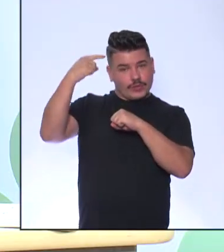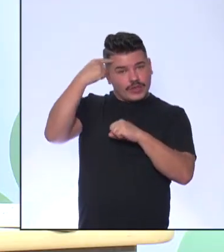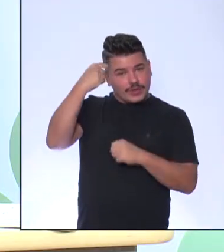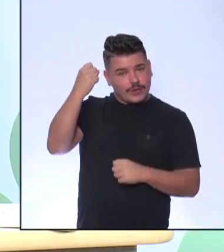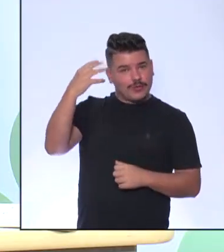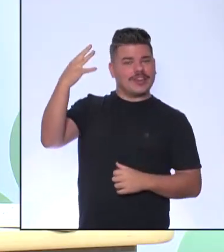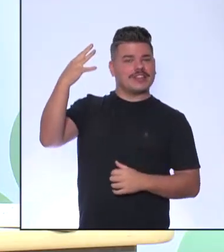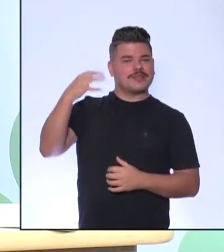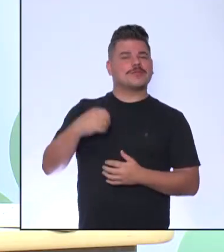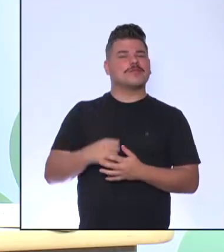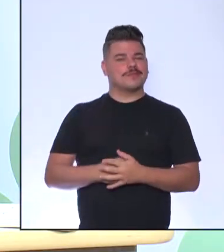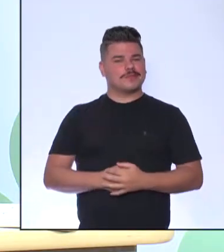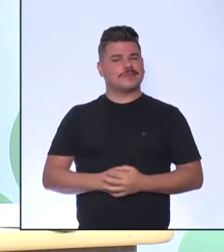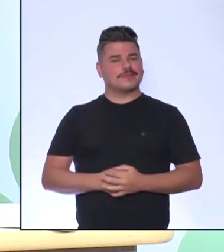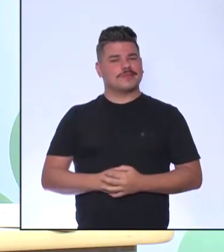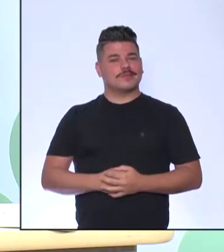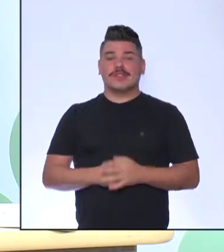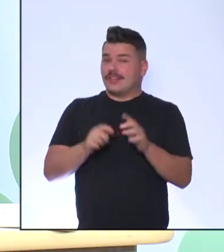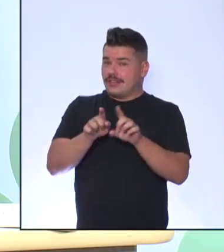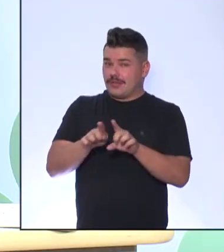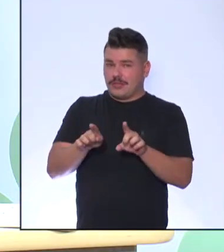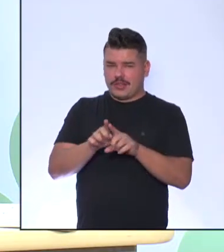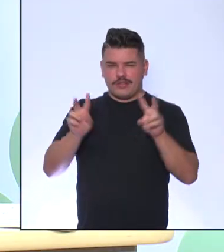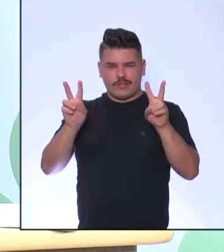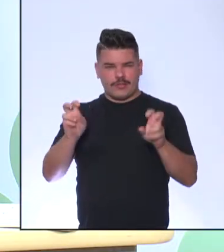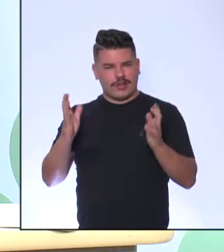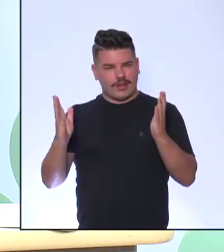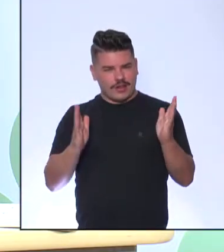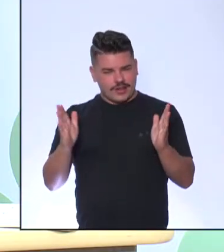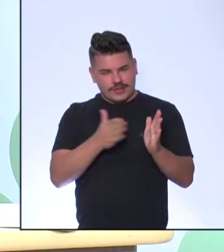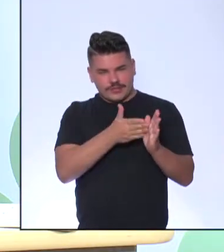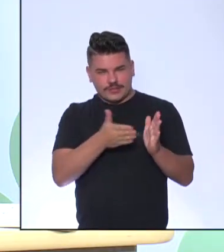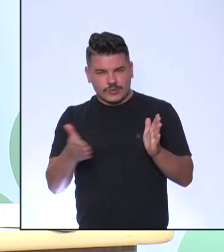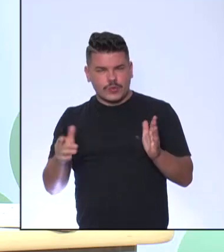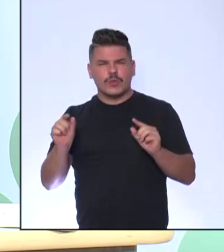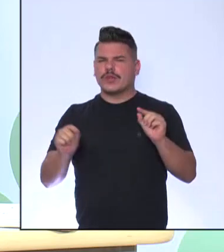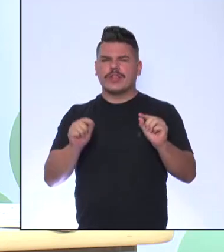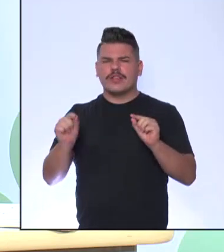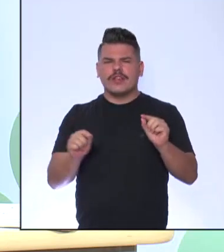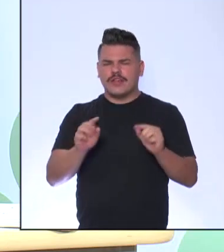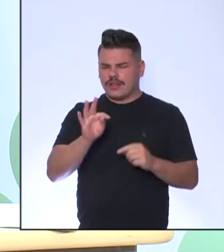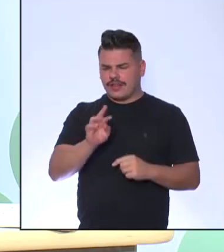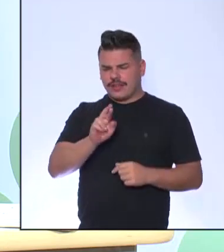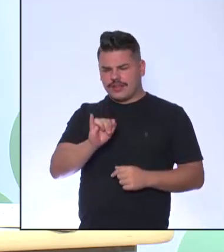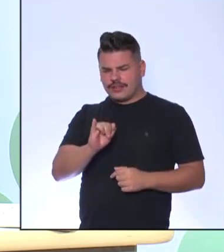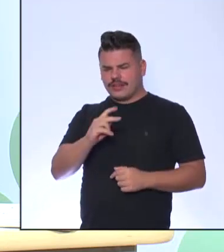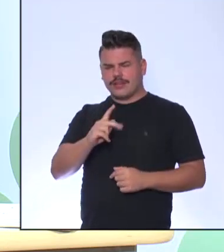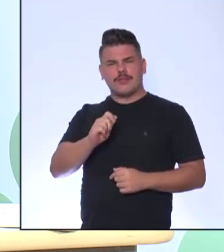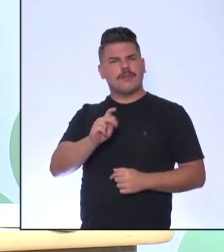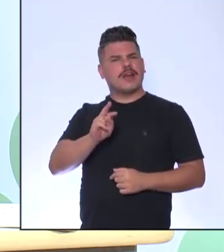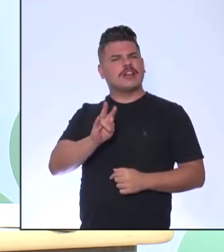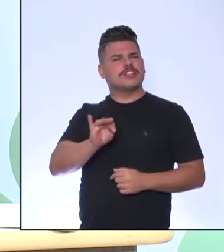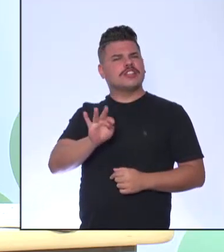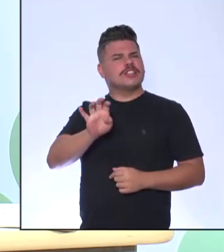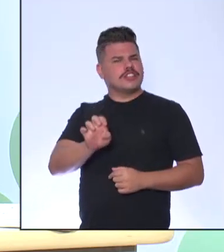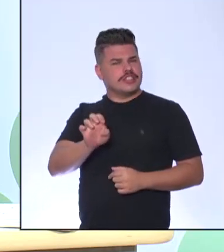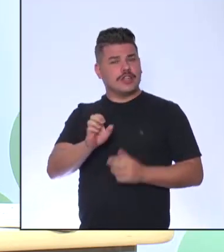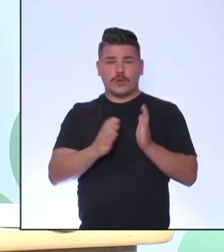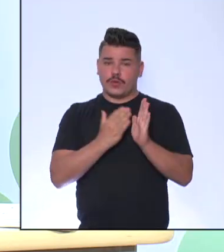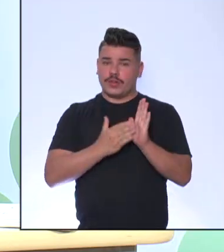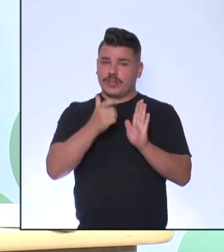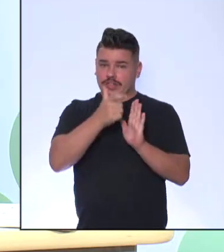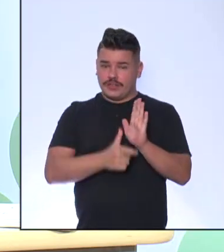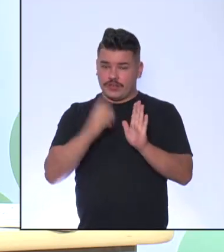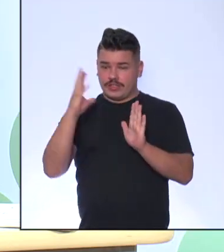Inclusive em relação a isso O que é a divisão tripartite Presente no livro Espírito das Leis De 1748